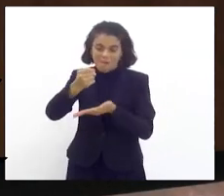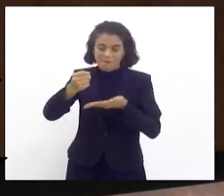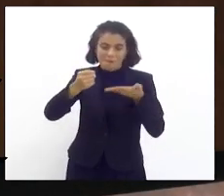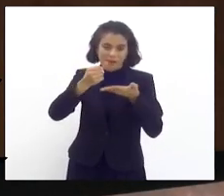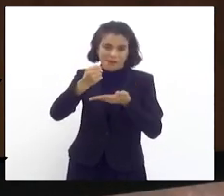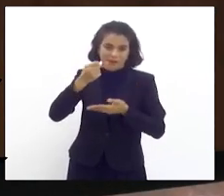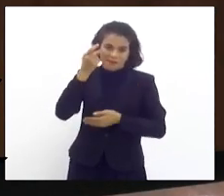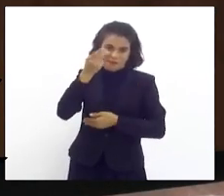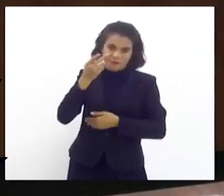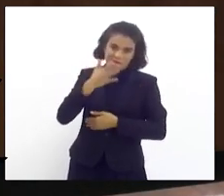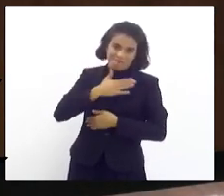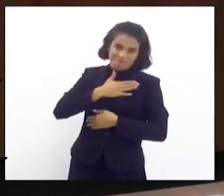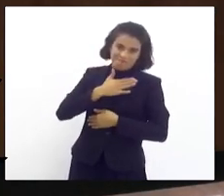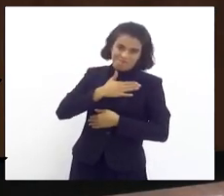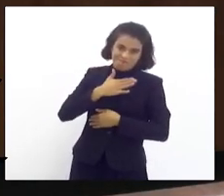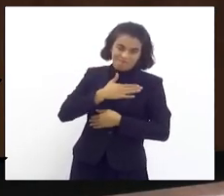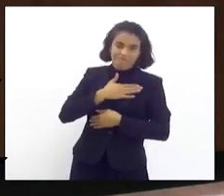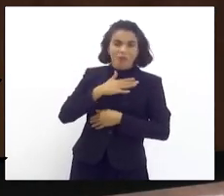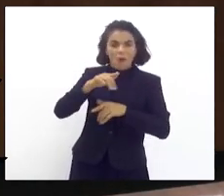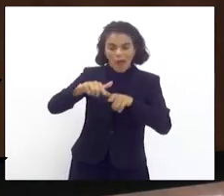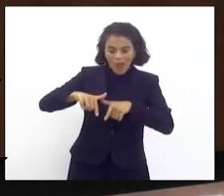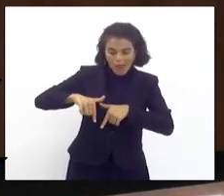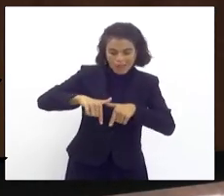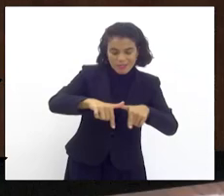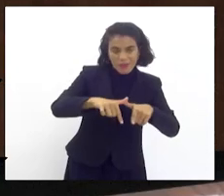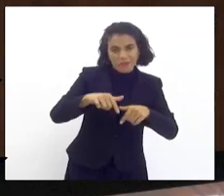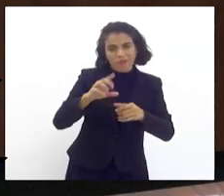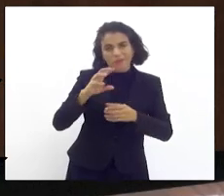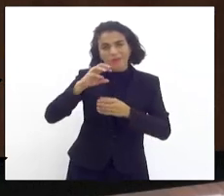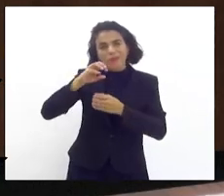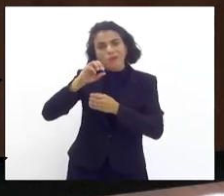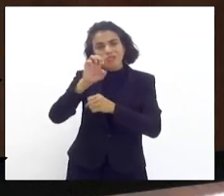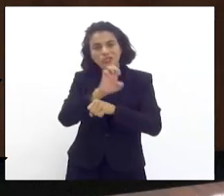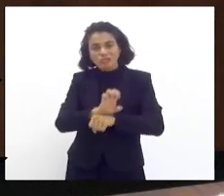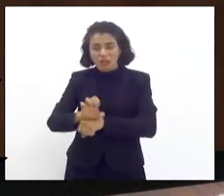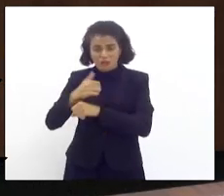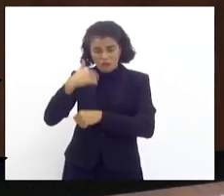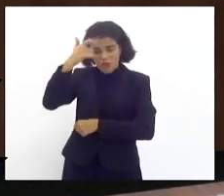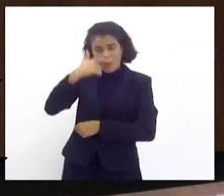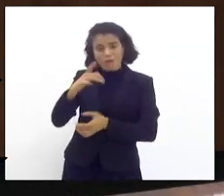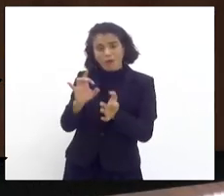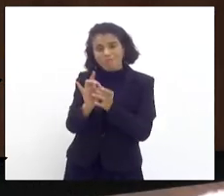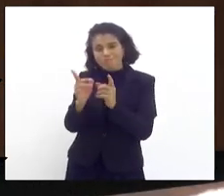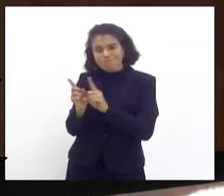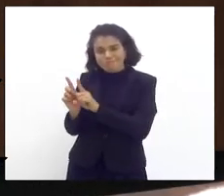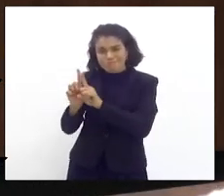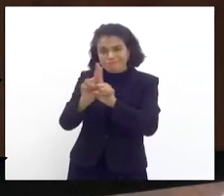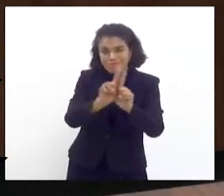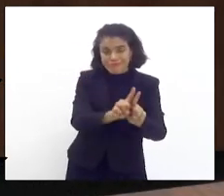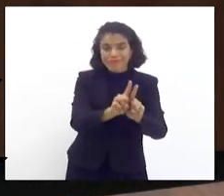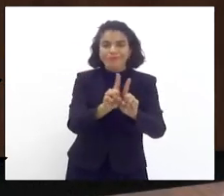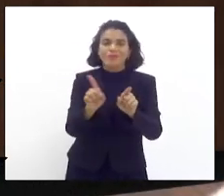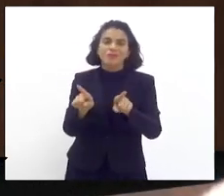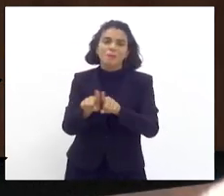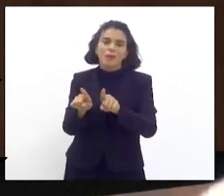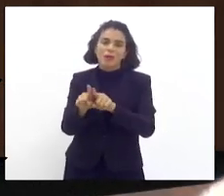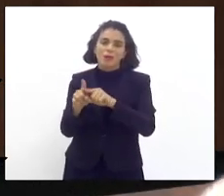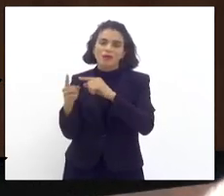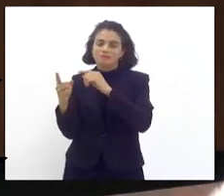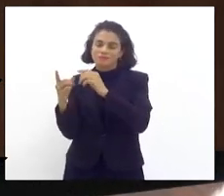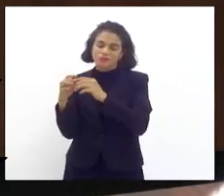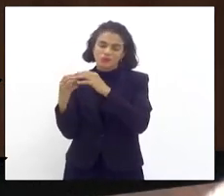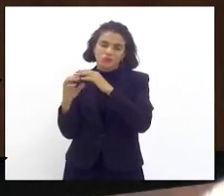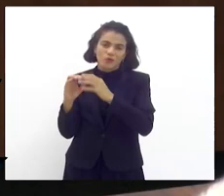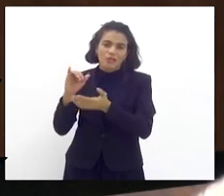muito melhor qualquer outras ações dentro do Estado, dentro de finalização. Então, eu me coloco à disposição para estar com a senhora e todos os órgãos na próxima